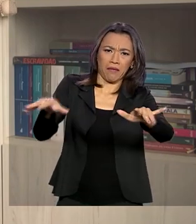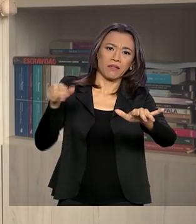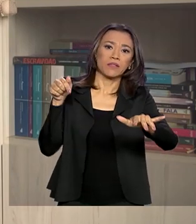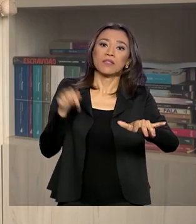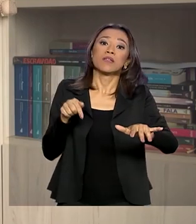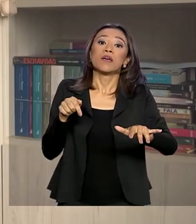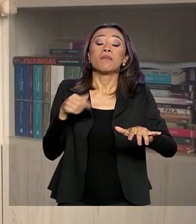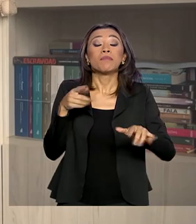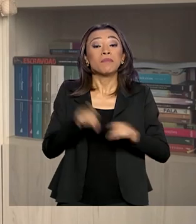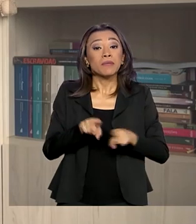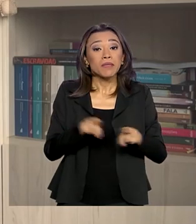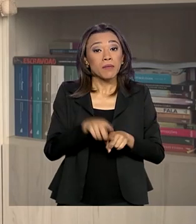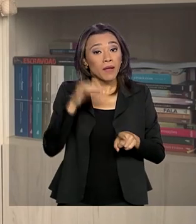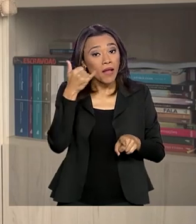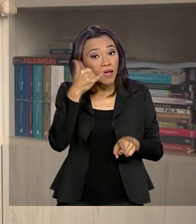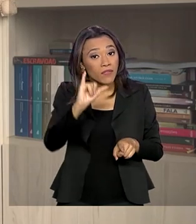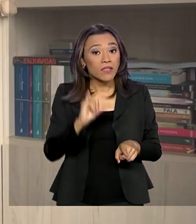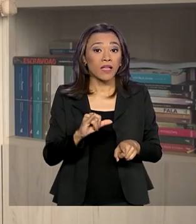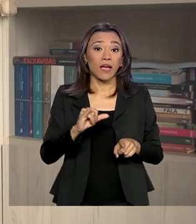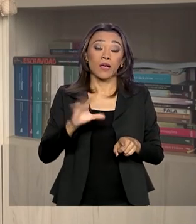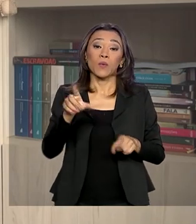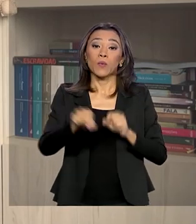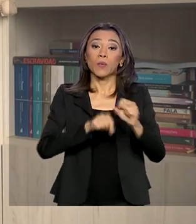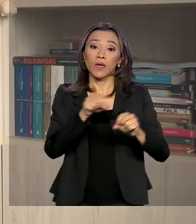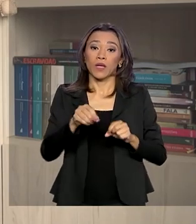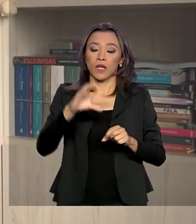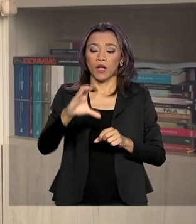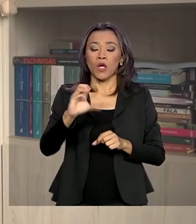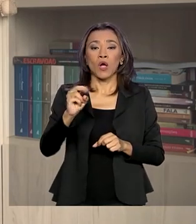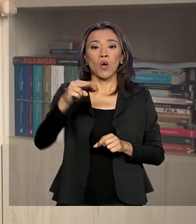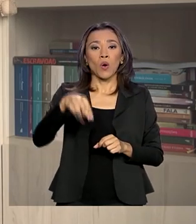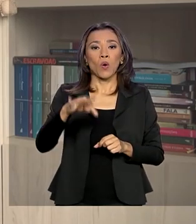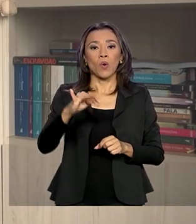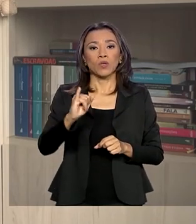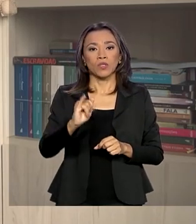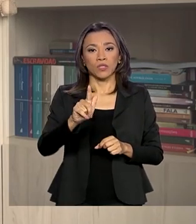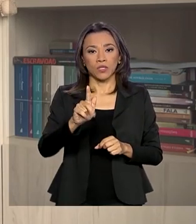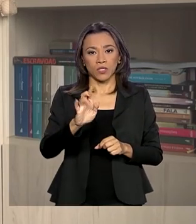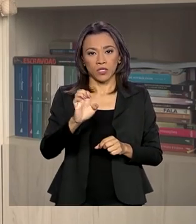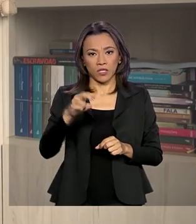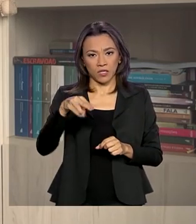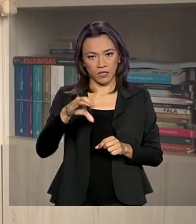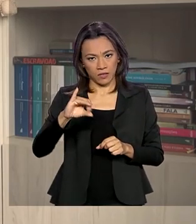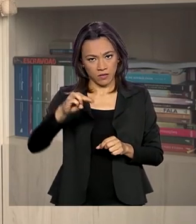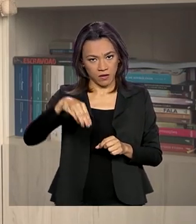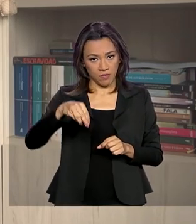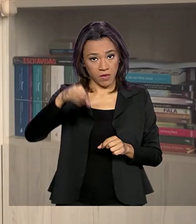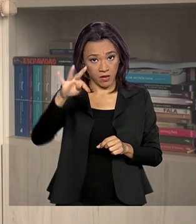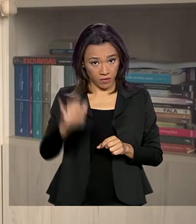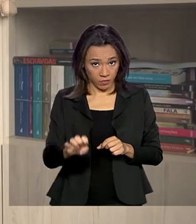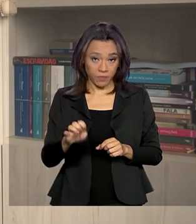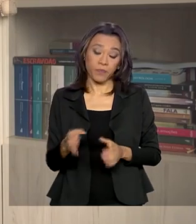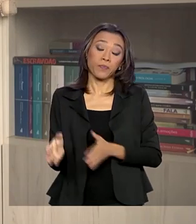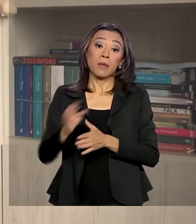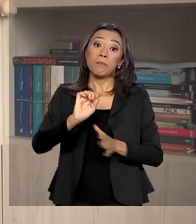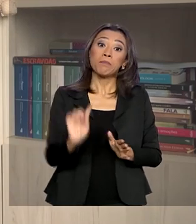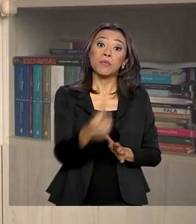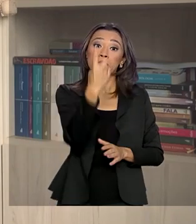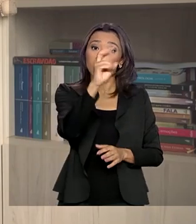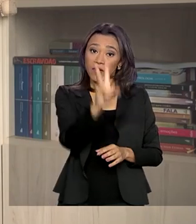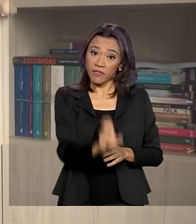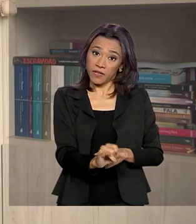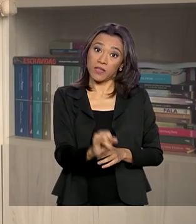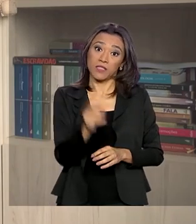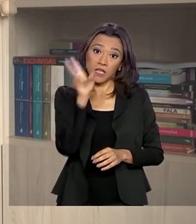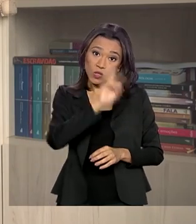contingenciamento de recursos daqui para frente. E uma observação, Roberto, foi a primeira vez na história que os senadores se